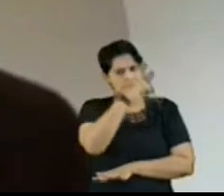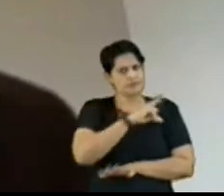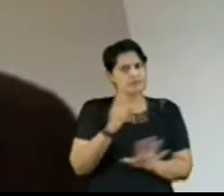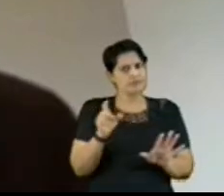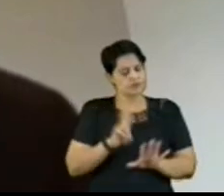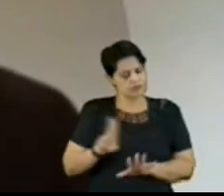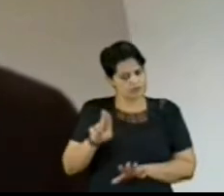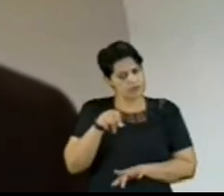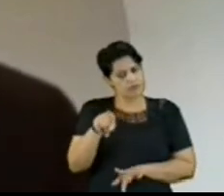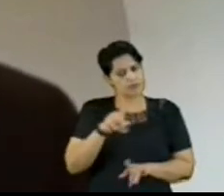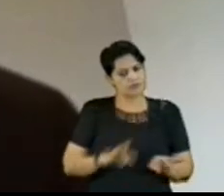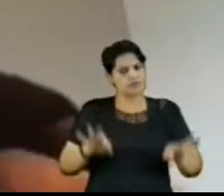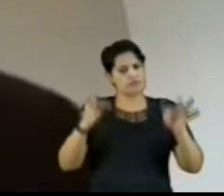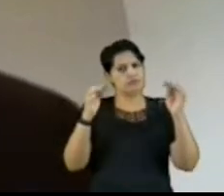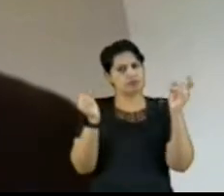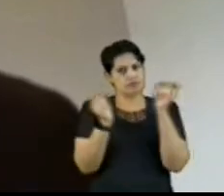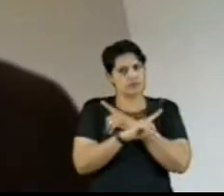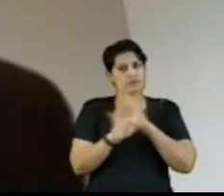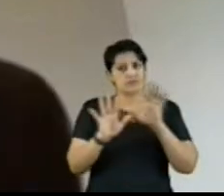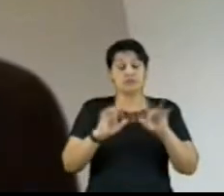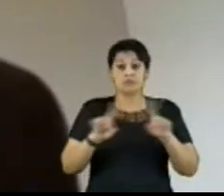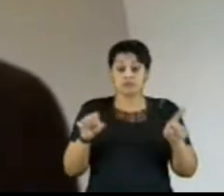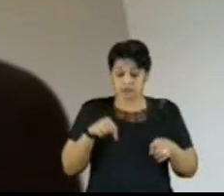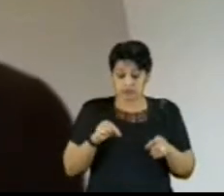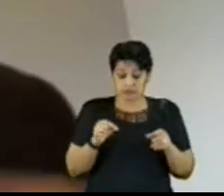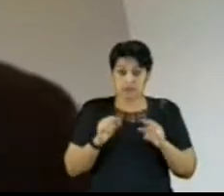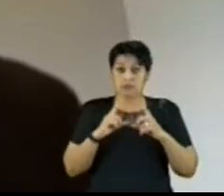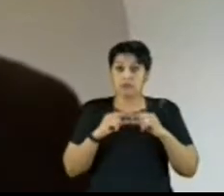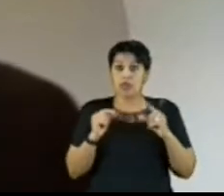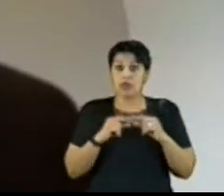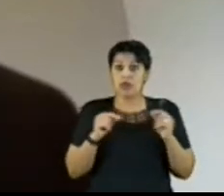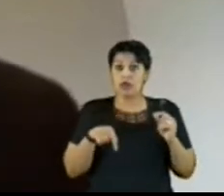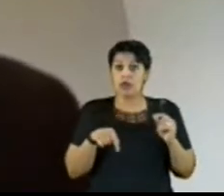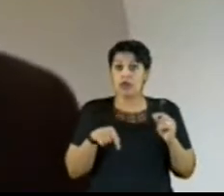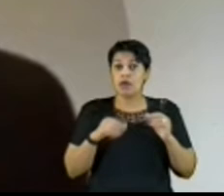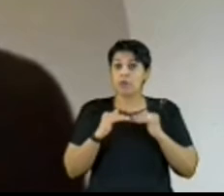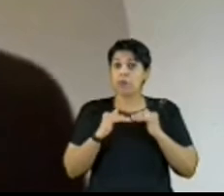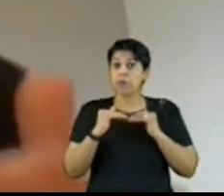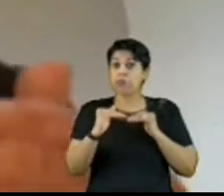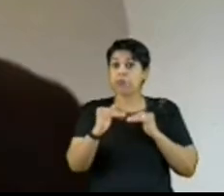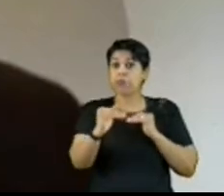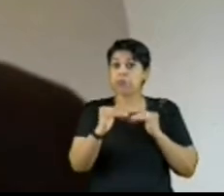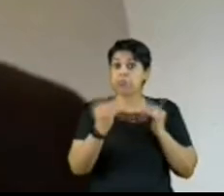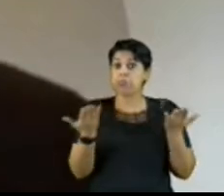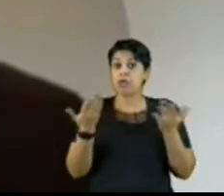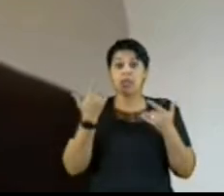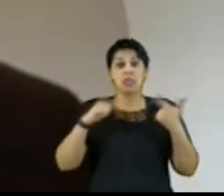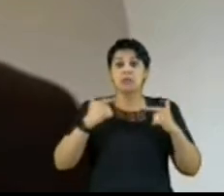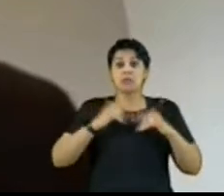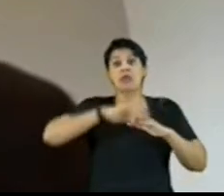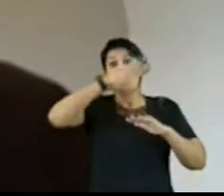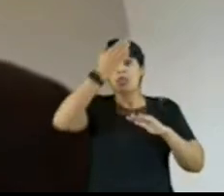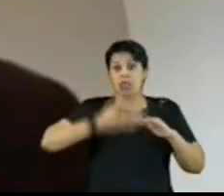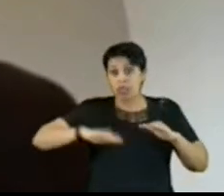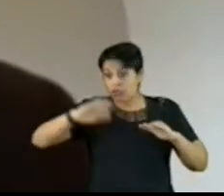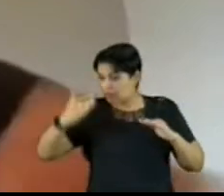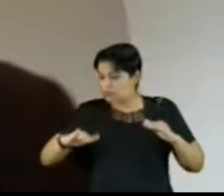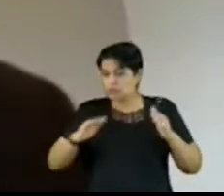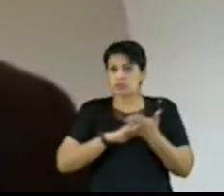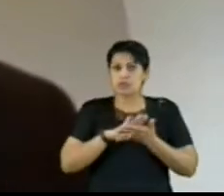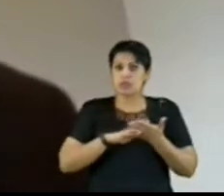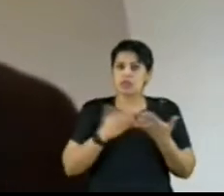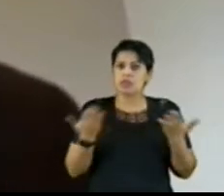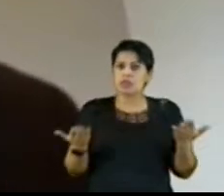uso desse tipo de tecnologia, mas Brasília, uma cidade absolutamente plana hoje, quando saímos aí da nossa casa após esses